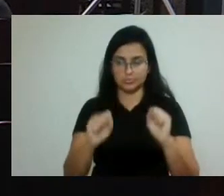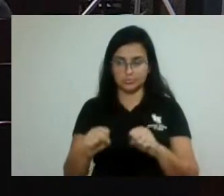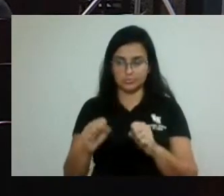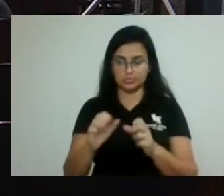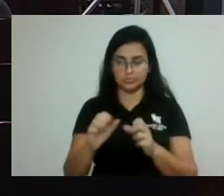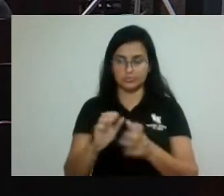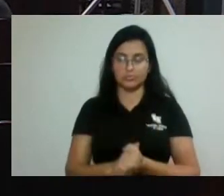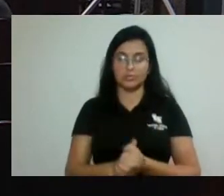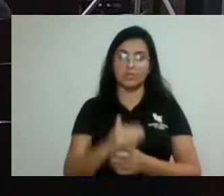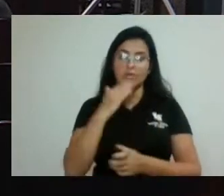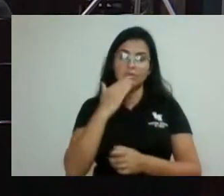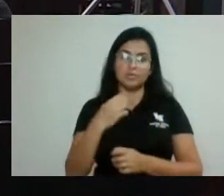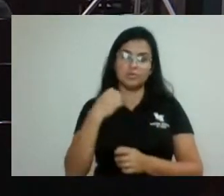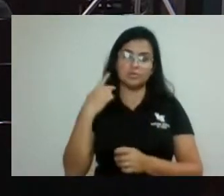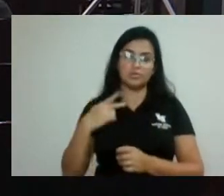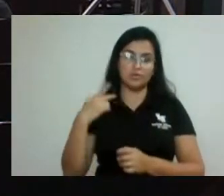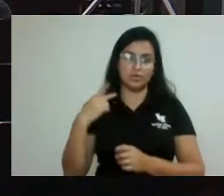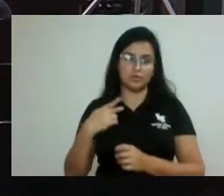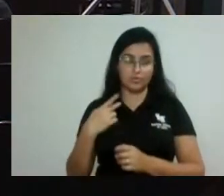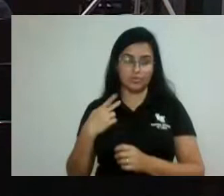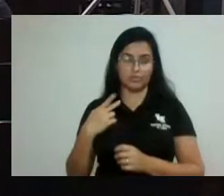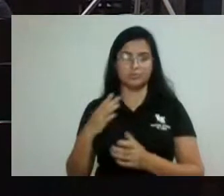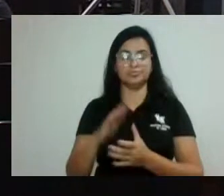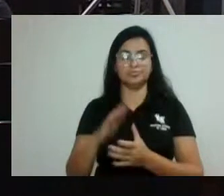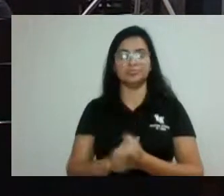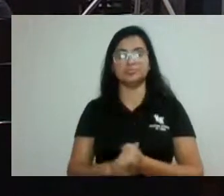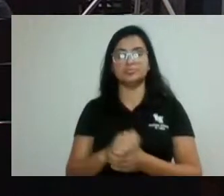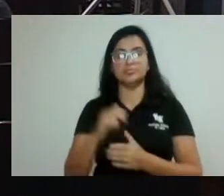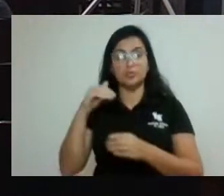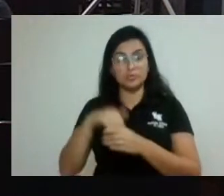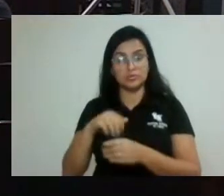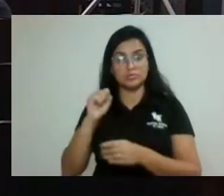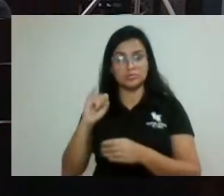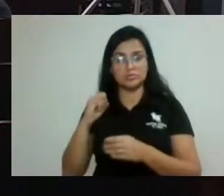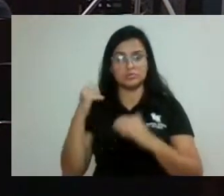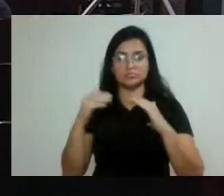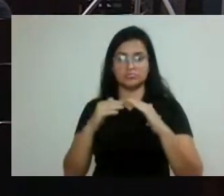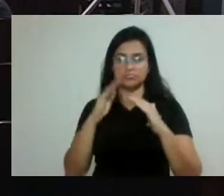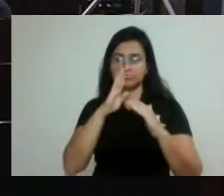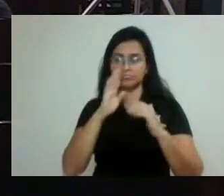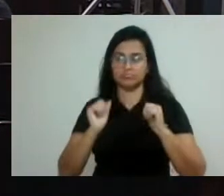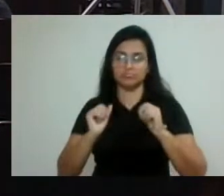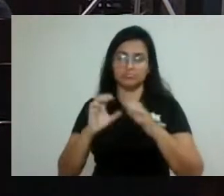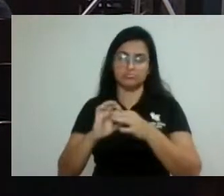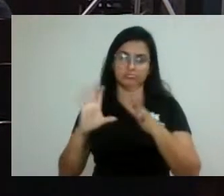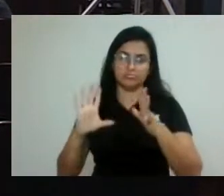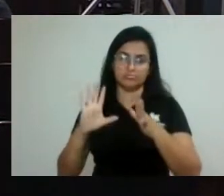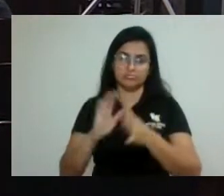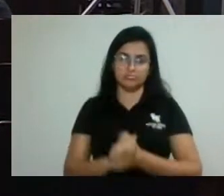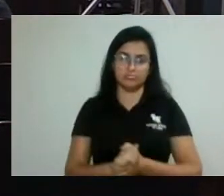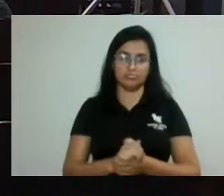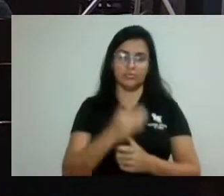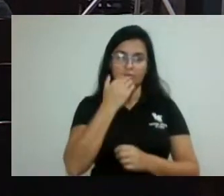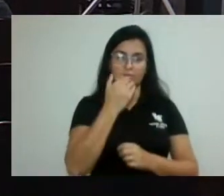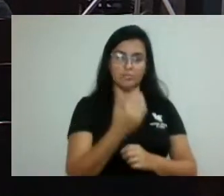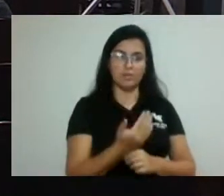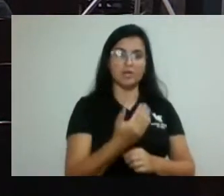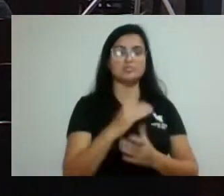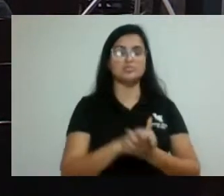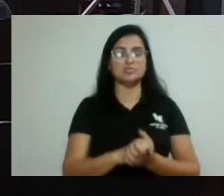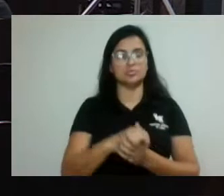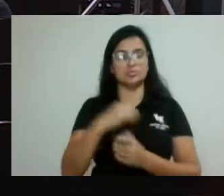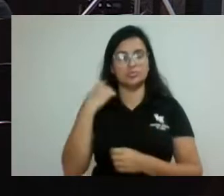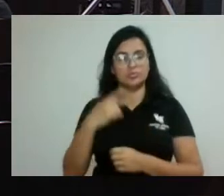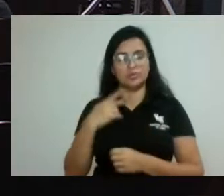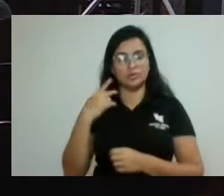Wagner Antônio ao encontro-se em votação. Vereadores e vereadores concordam, permaneçam como estão aprovados. Solicito a Exª, vereador Zé Márcio, que proceda de forma